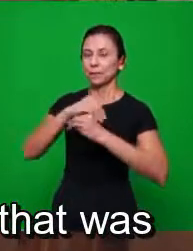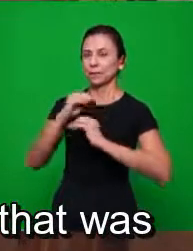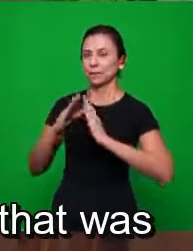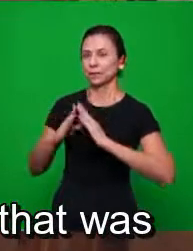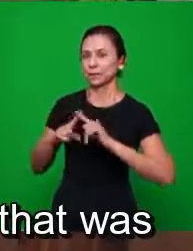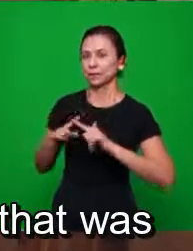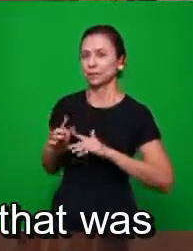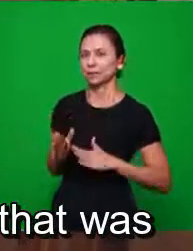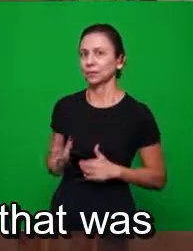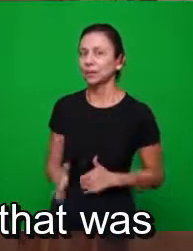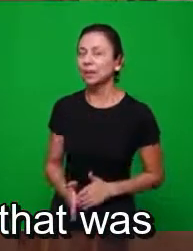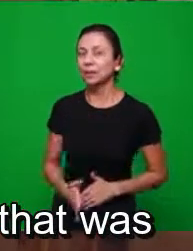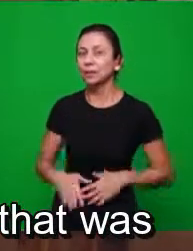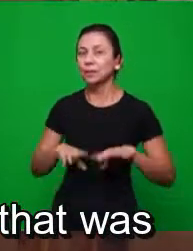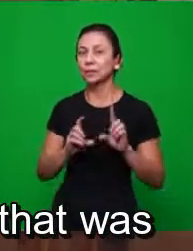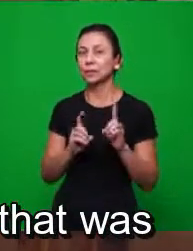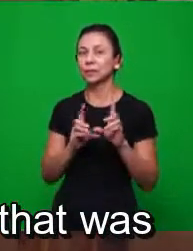doutrina